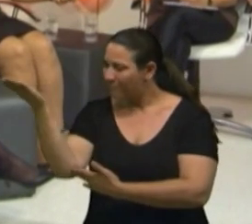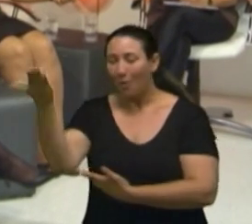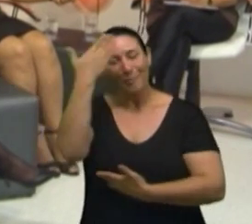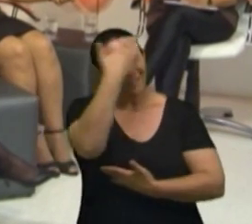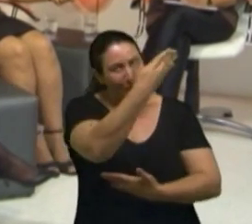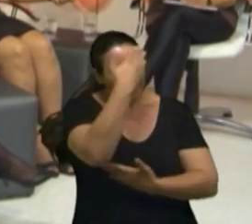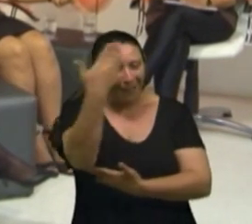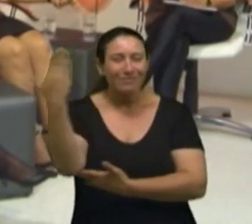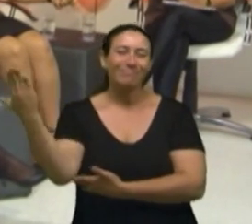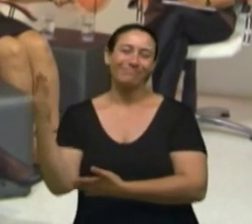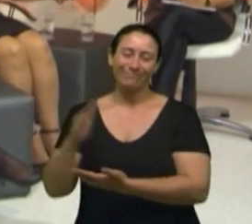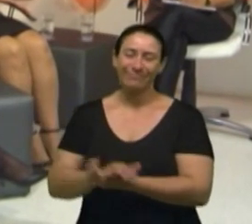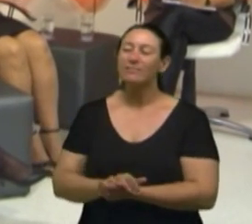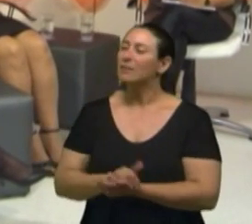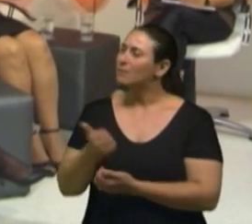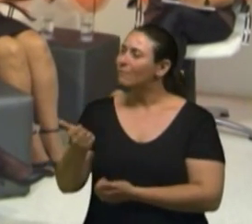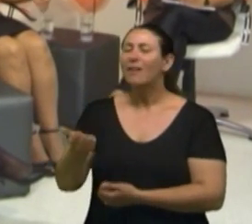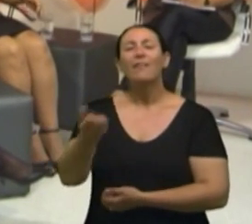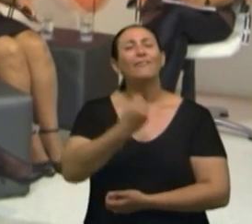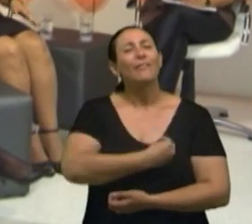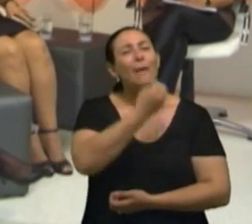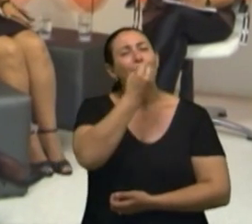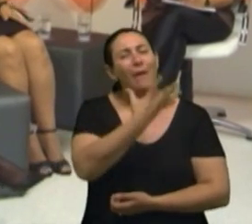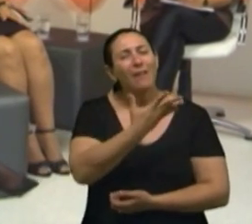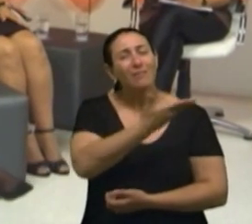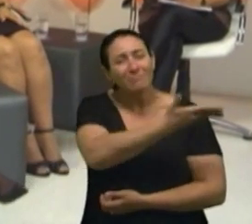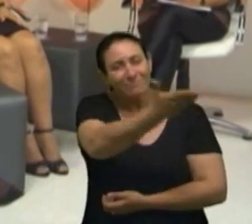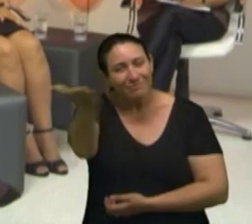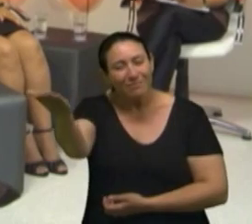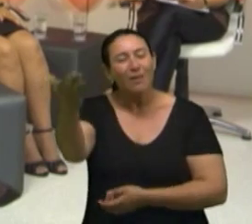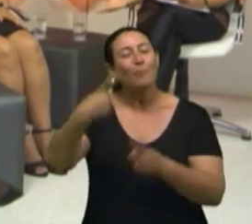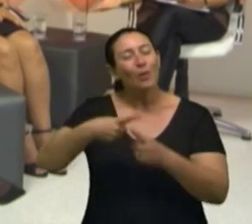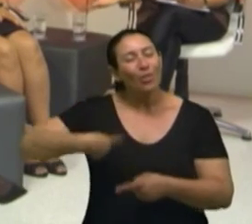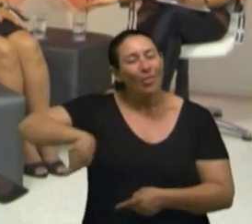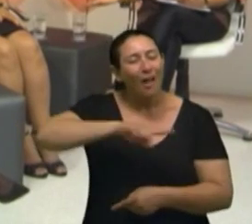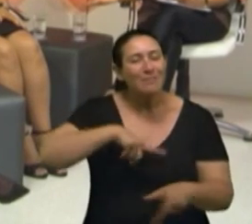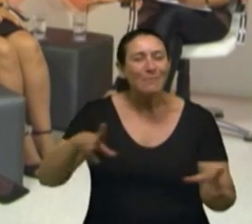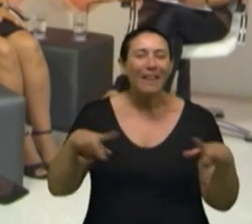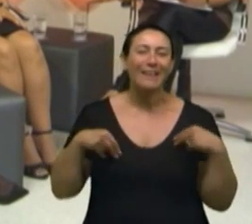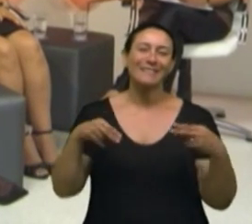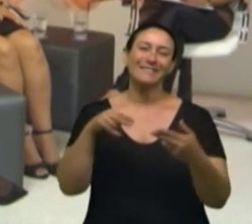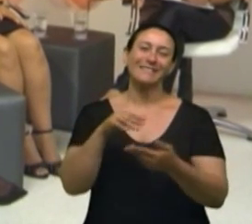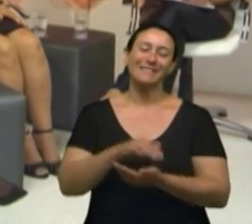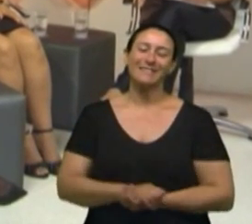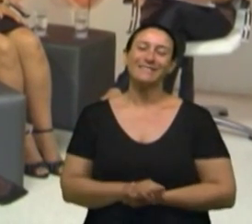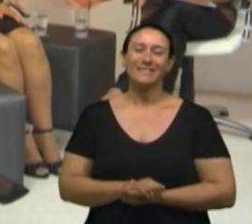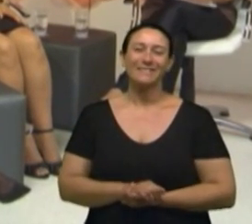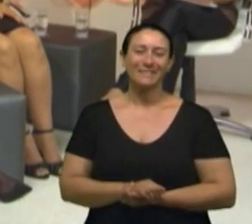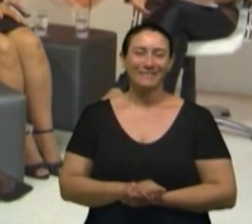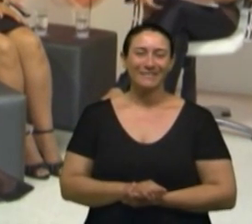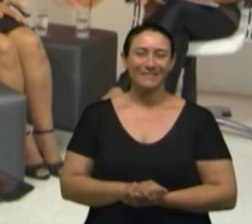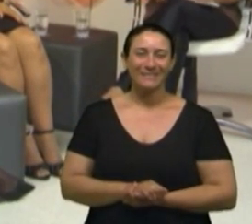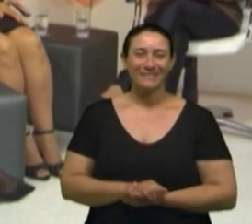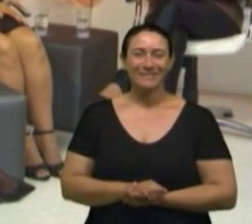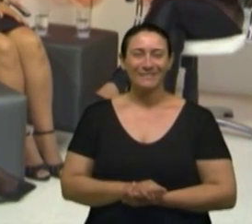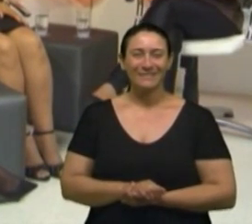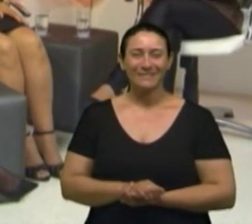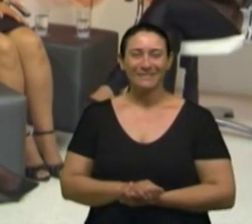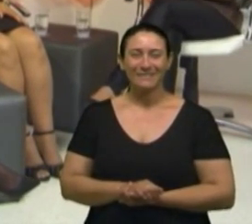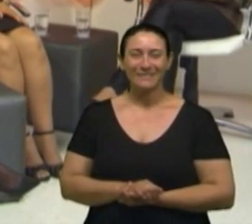ter recebido vocês, tá? Foi tudo nosso. E viva bem, vocês que estão aí em casa, porque a gente merece, né? Com certeza.